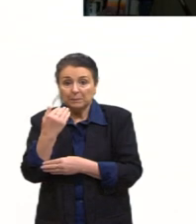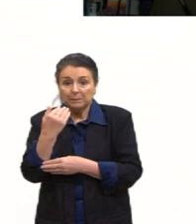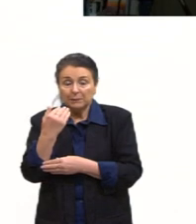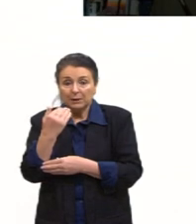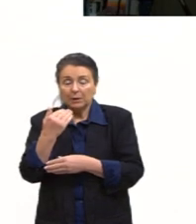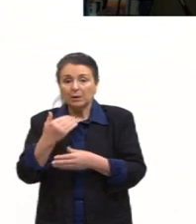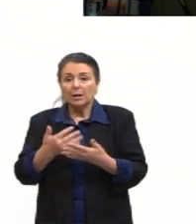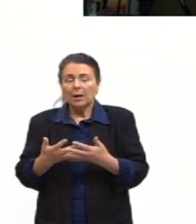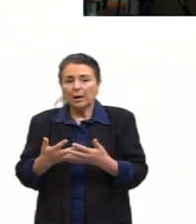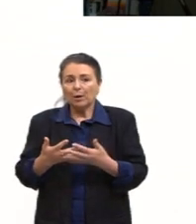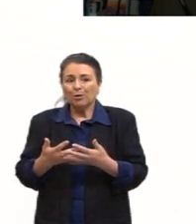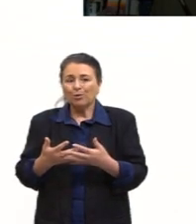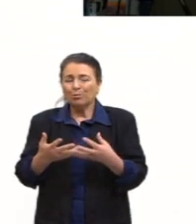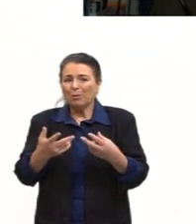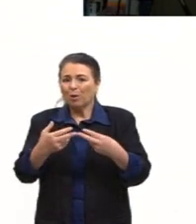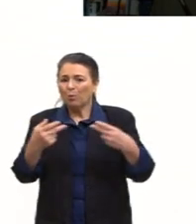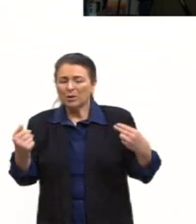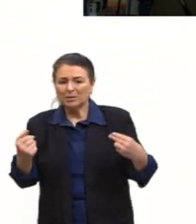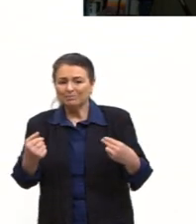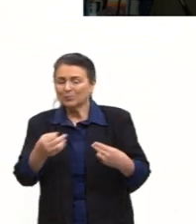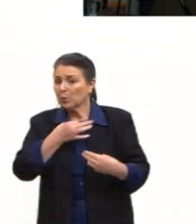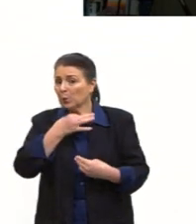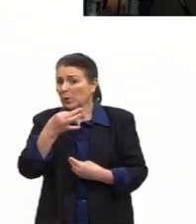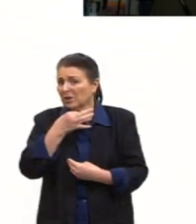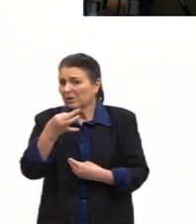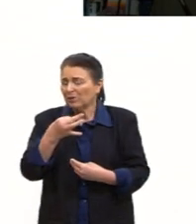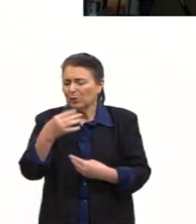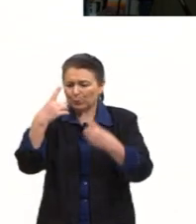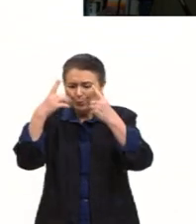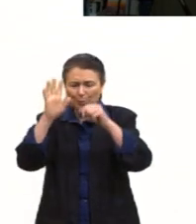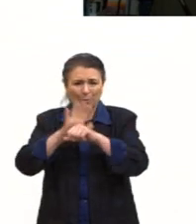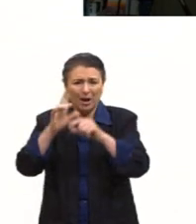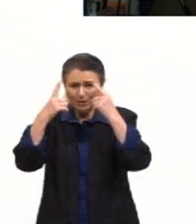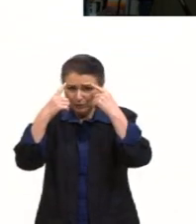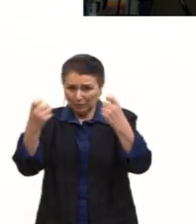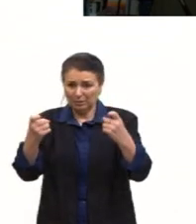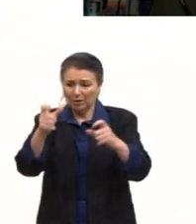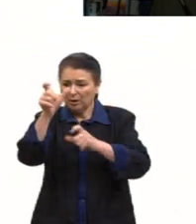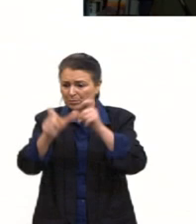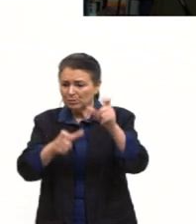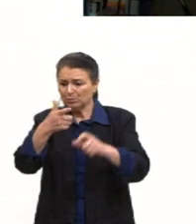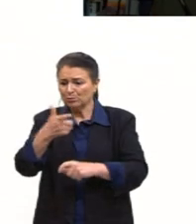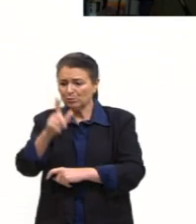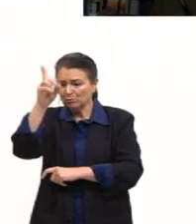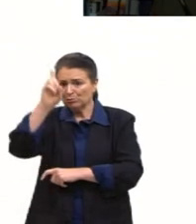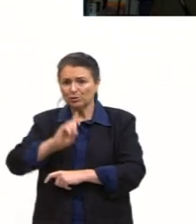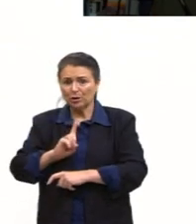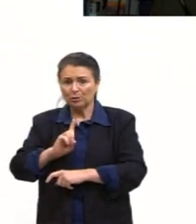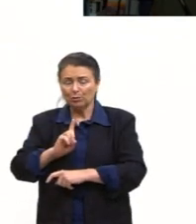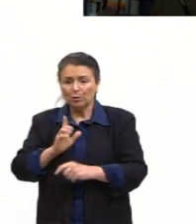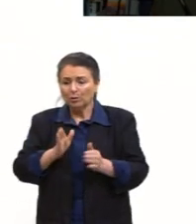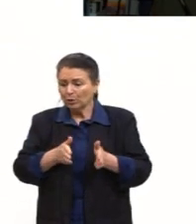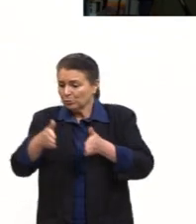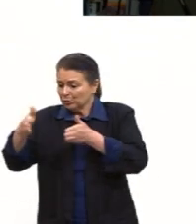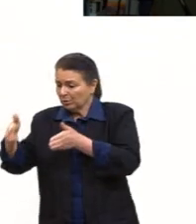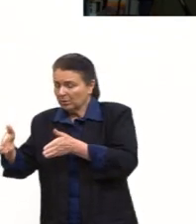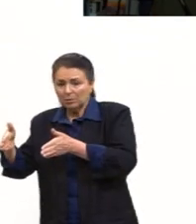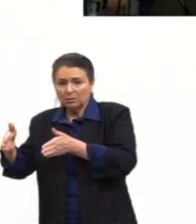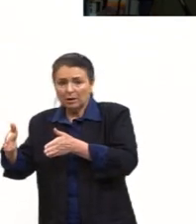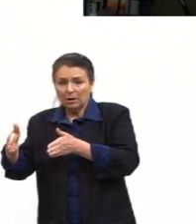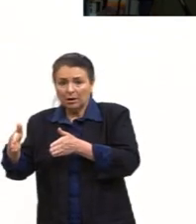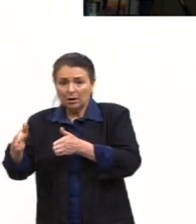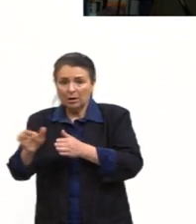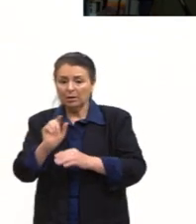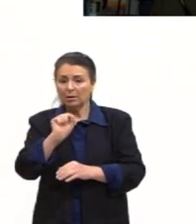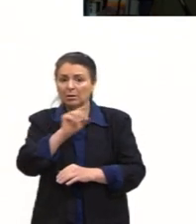para mim, essa é uma das partes mais absurdas, mais violentas. As pessoas não tinham o direito de enterrar os seus mortos, de se